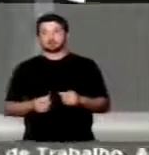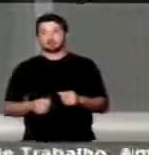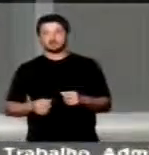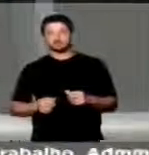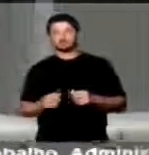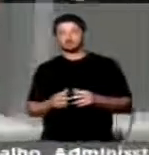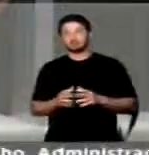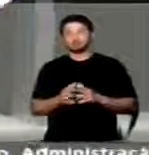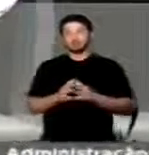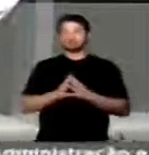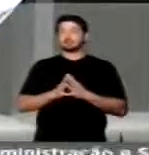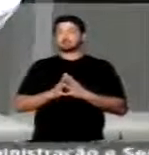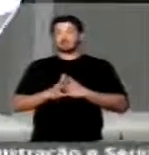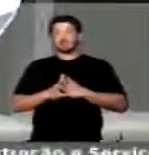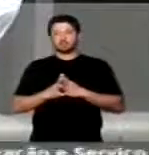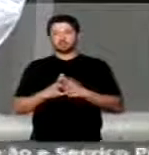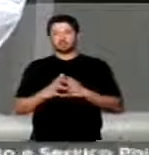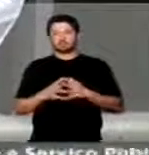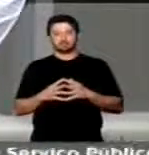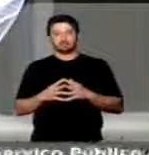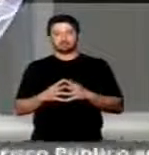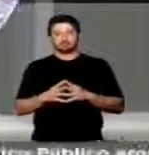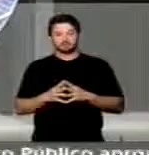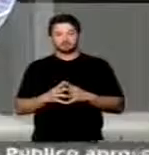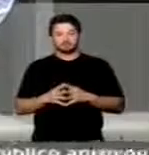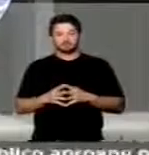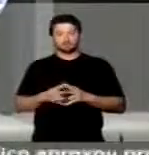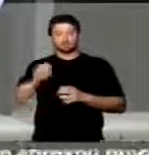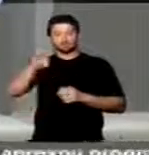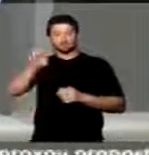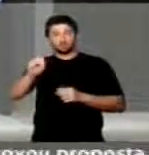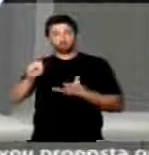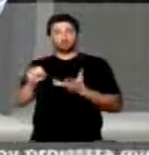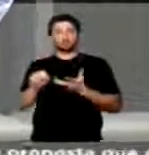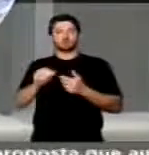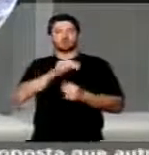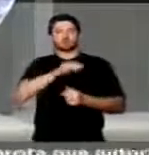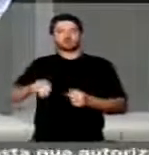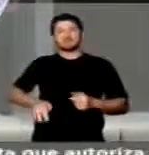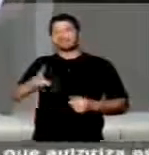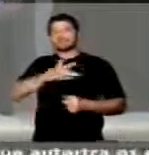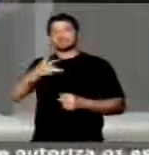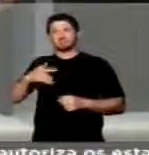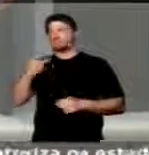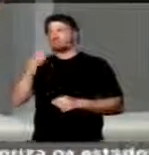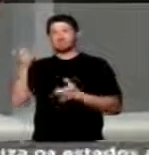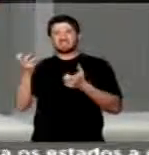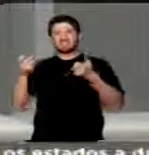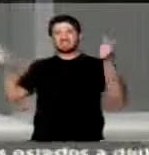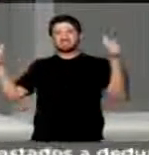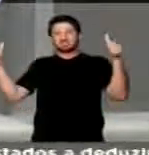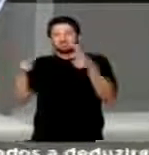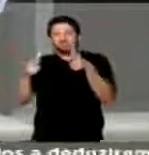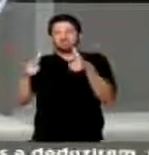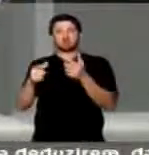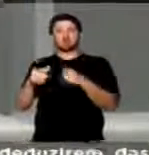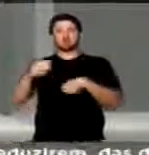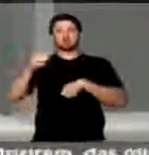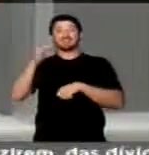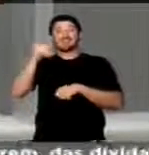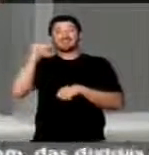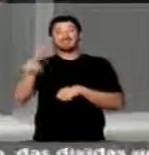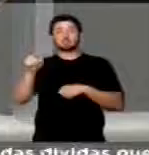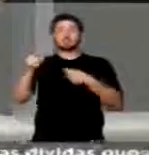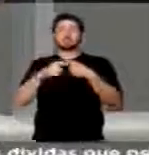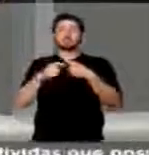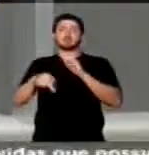Ministro da Saúde, dizendo que é preciso reduzir o tamanho do SUS. Ministro da Saúde, anunciando a redução de 10 mil médicos estrangeiros do programa